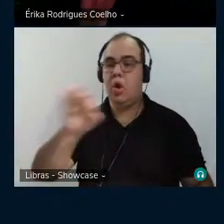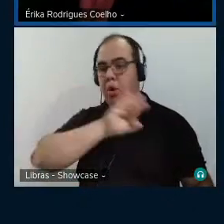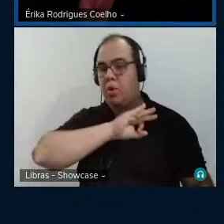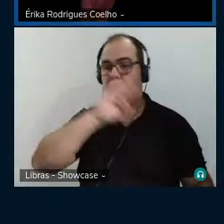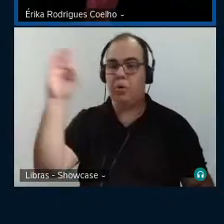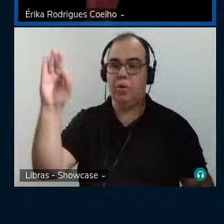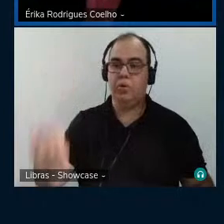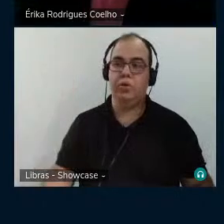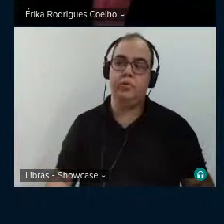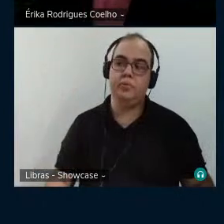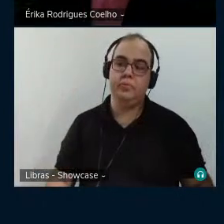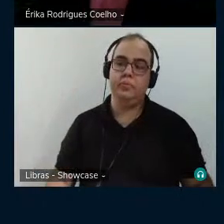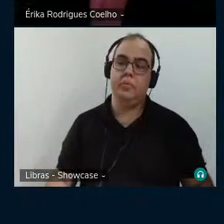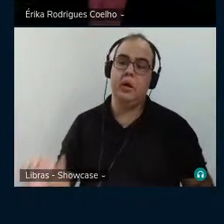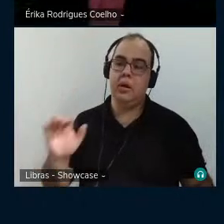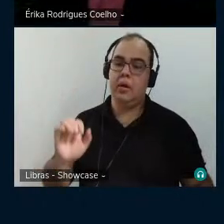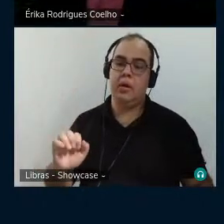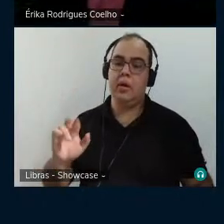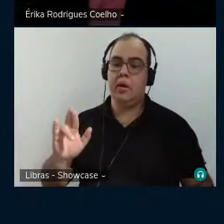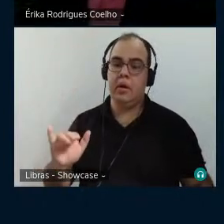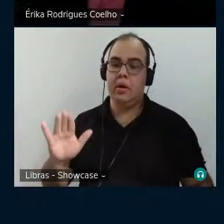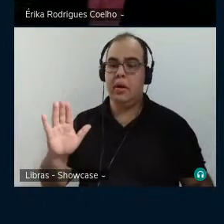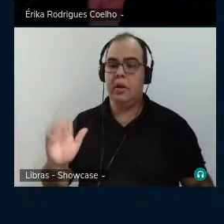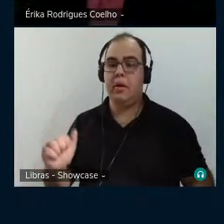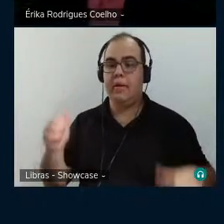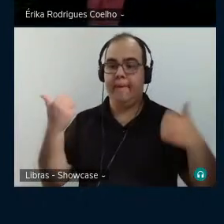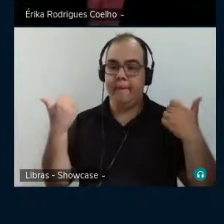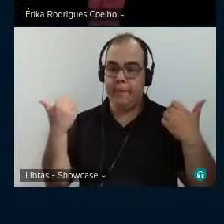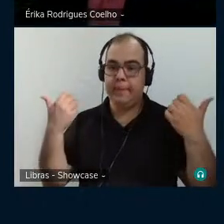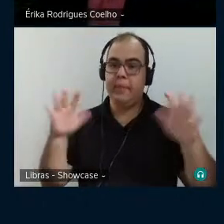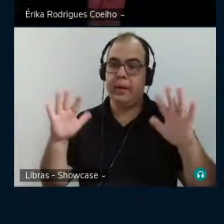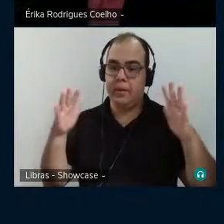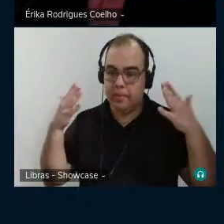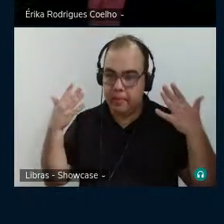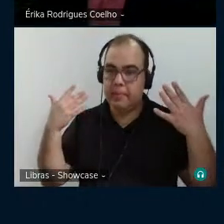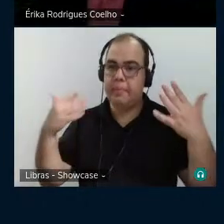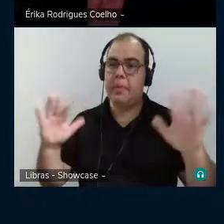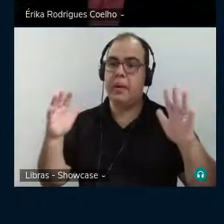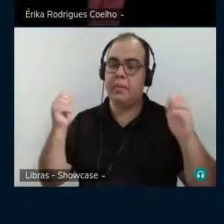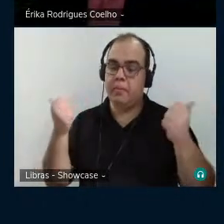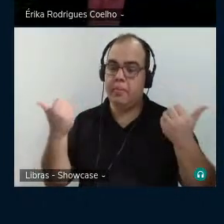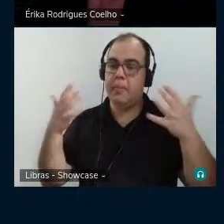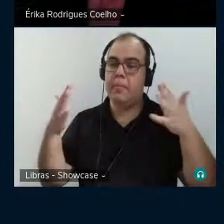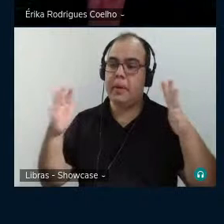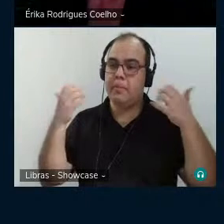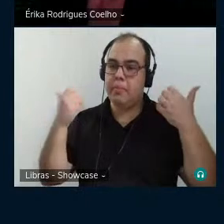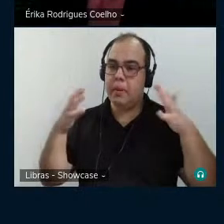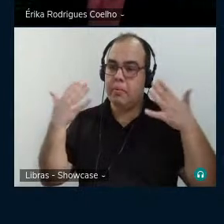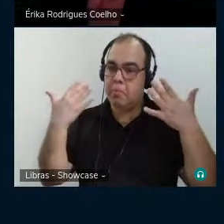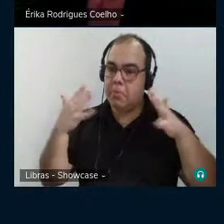Então, Érica, parabéns pelo trabalho, né? É importante a gente